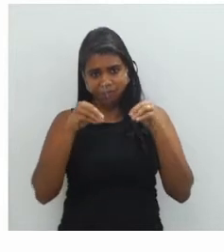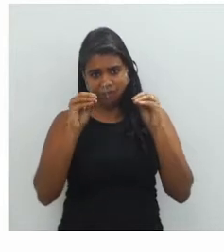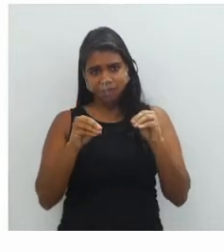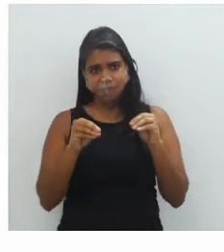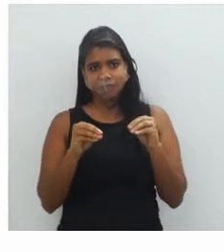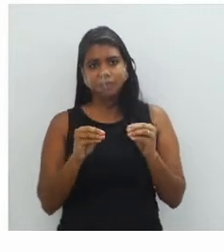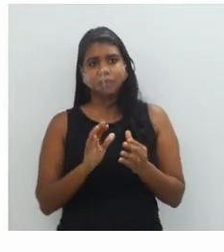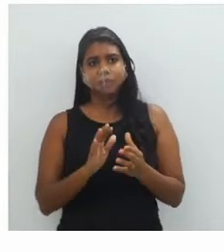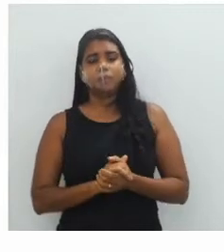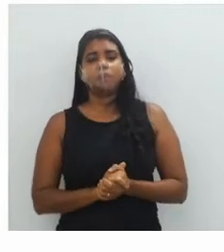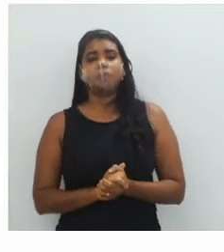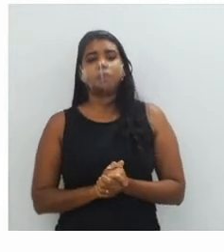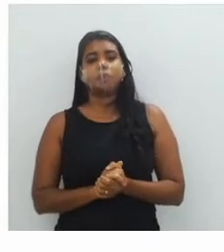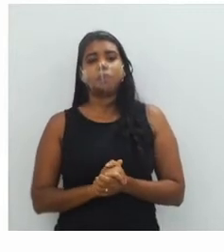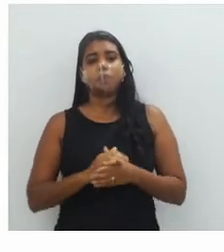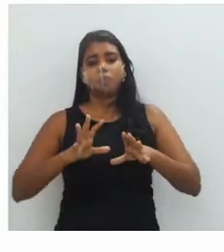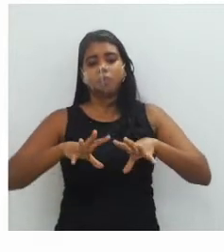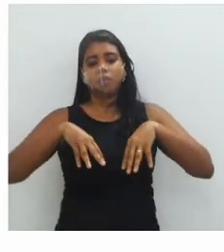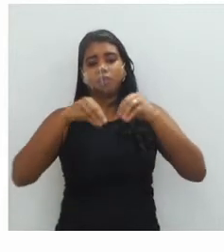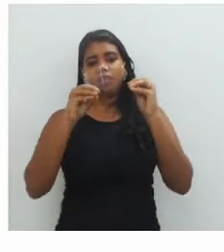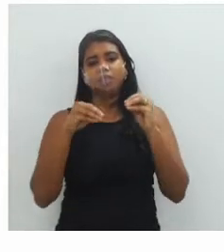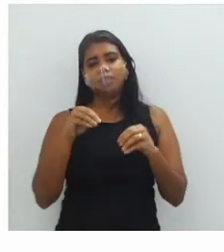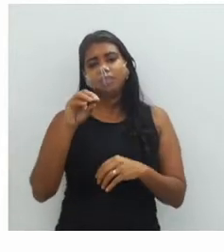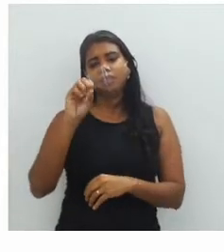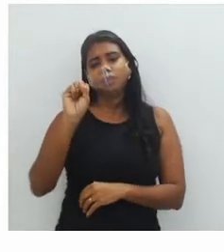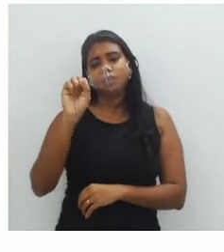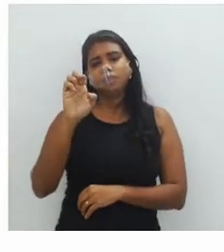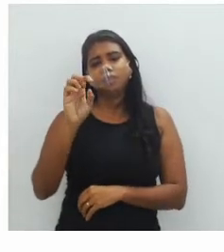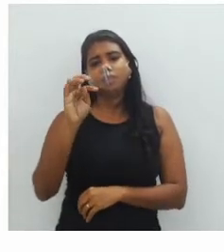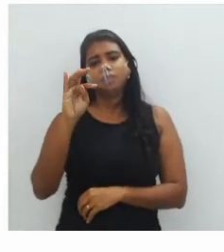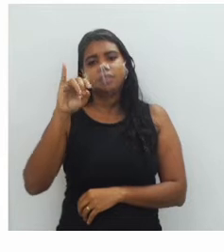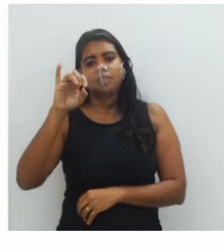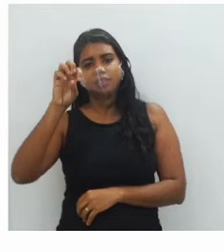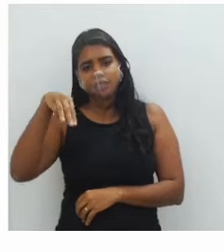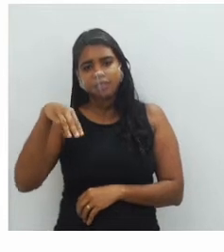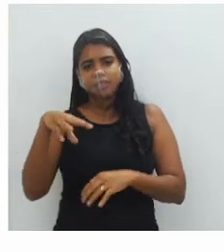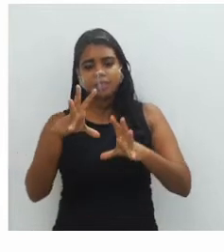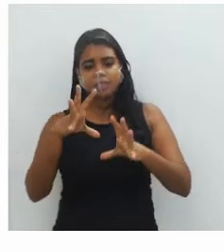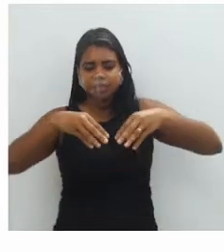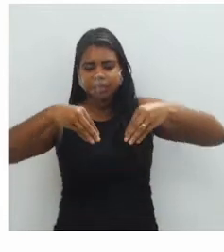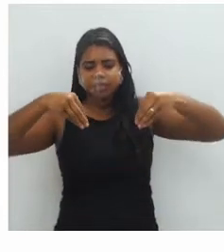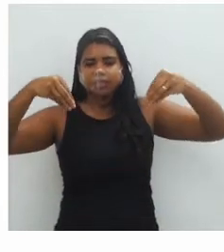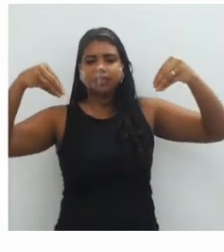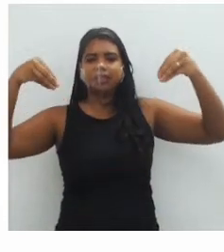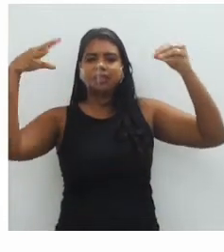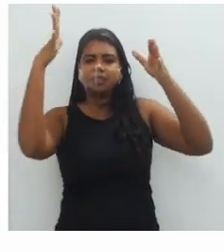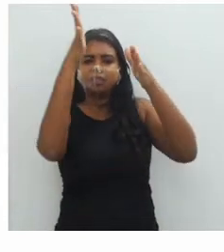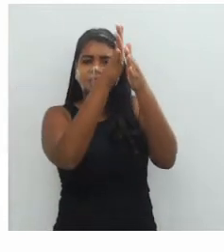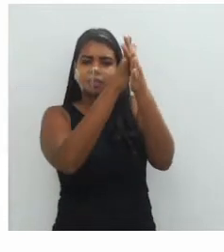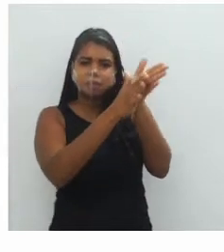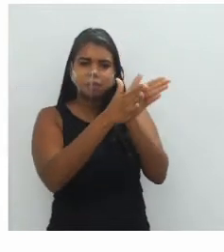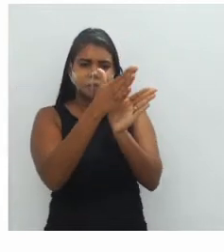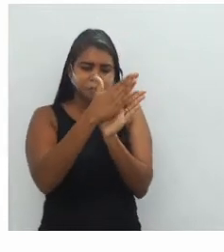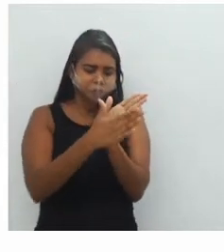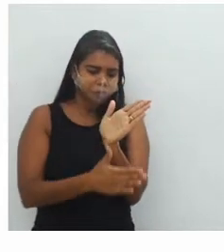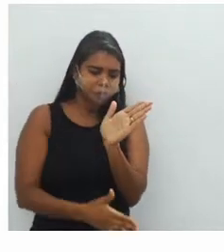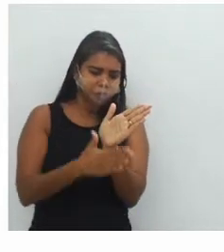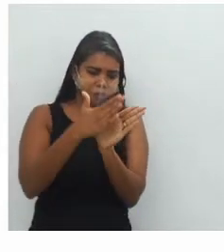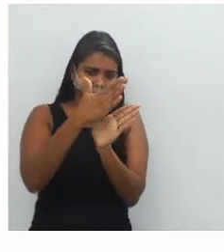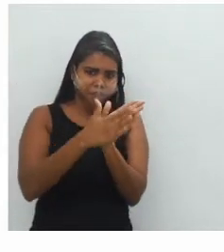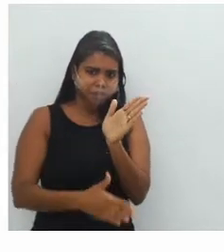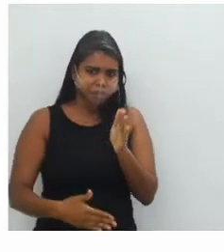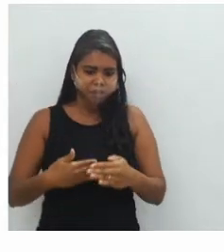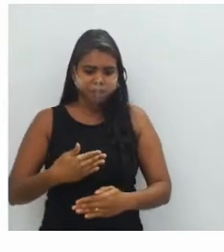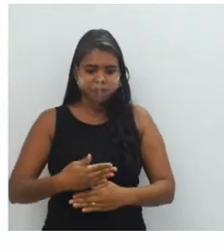Então, um tecido acetinado, uma superfície lisa, como uma parede toda